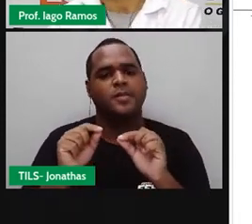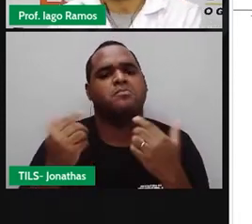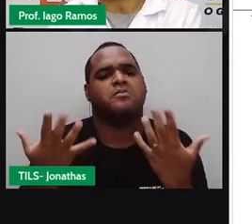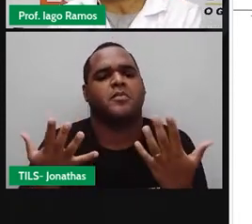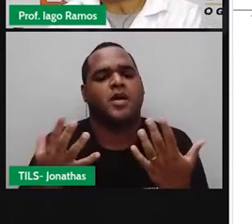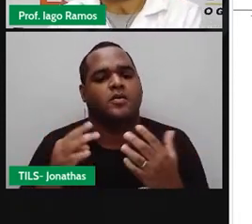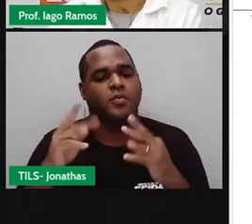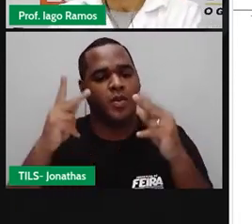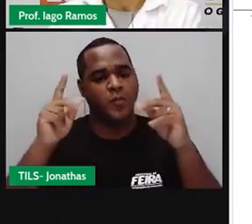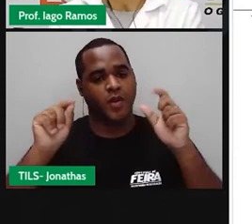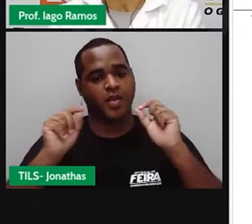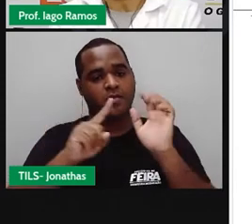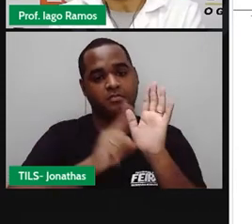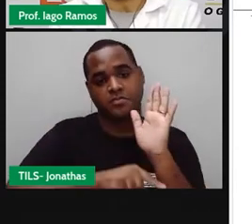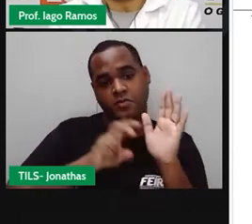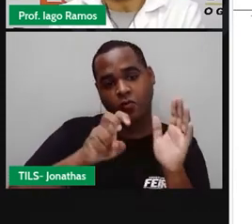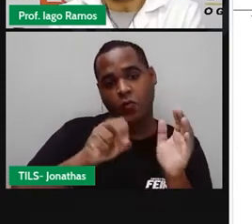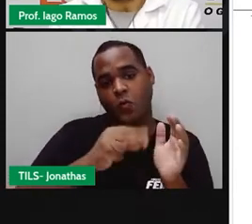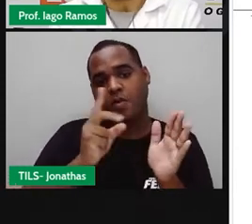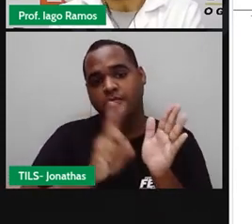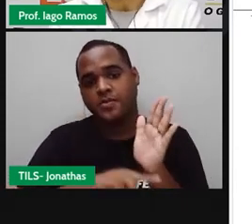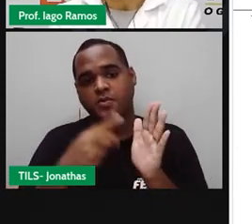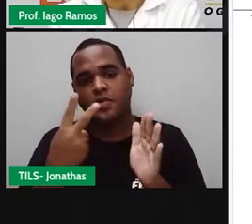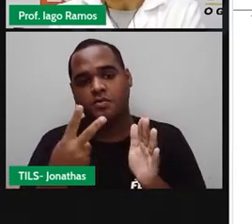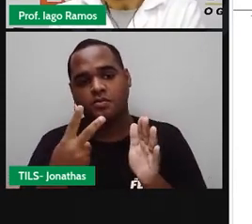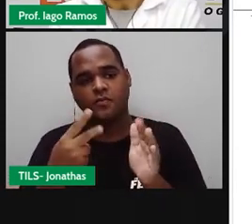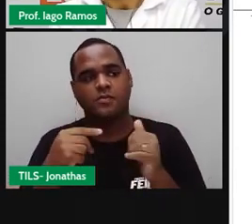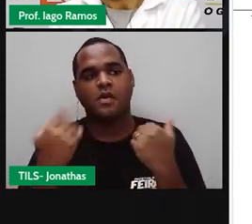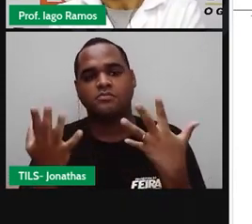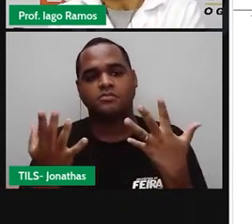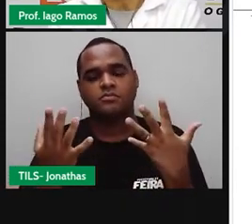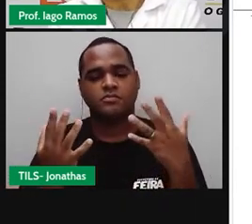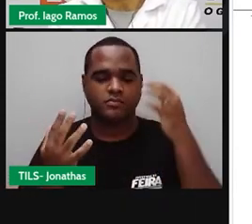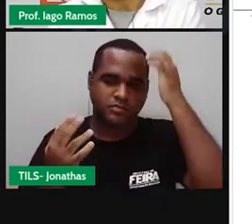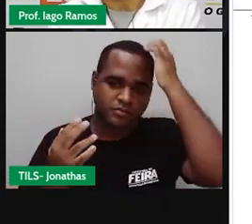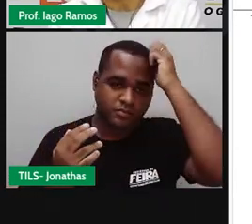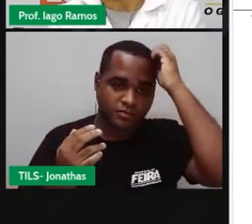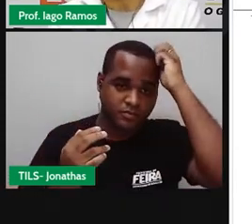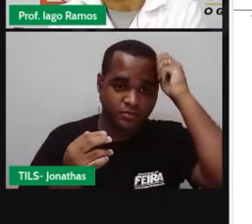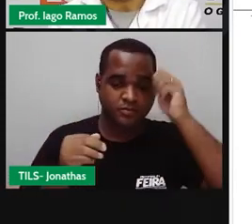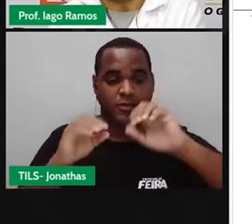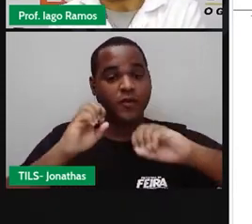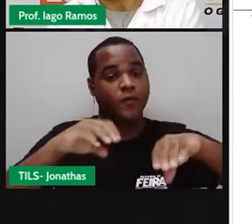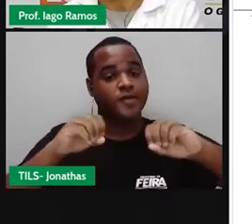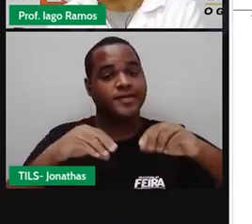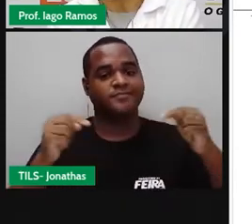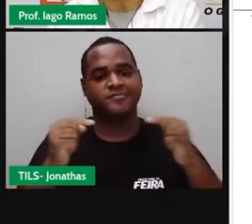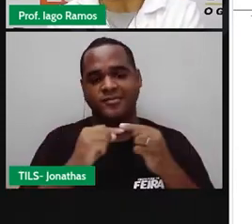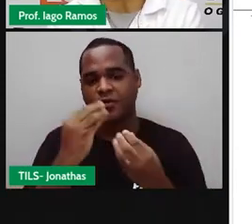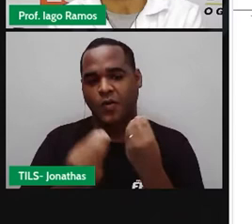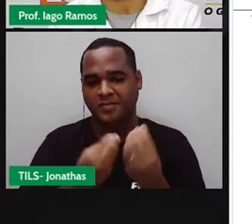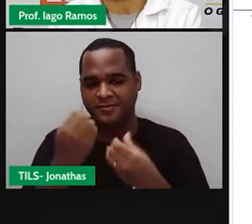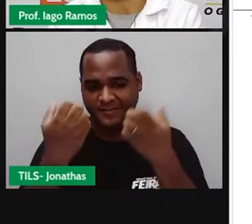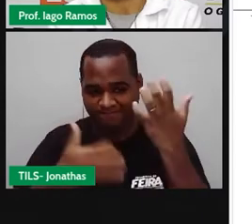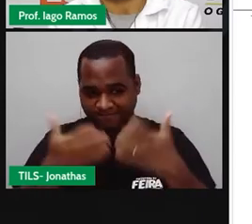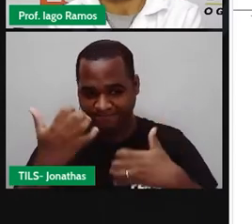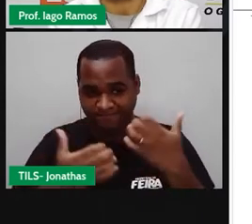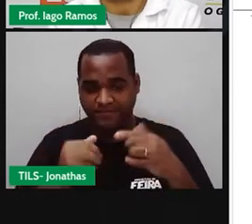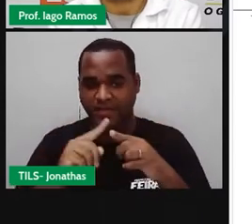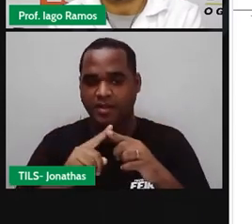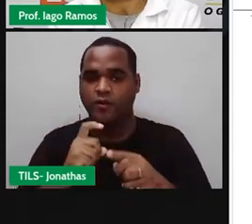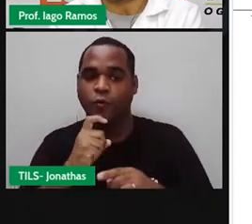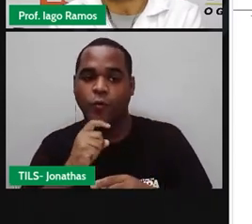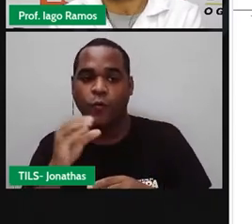Menos cinco ou menos dois? Eu vou te ensinar da seguinte forma. Pense em temperatura.